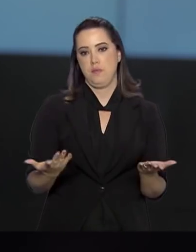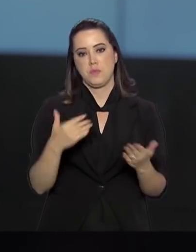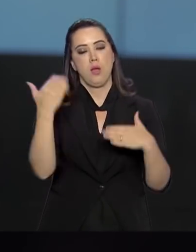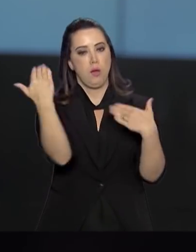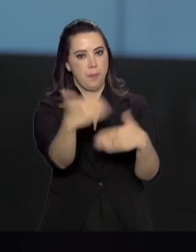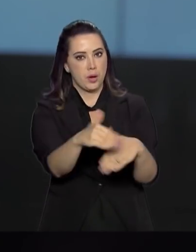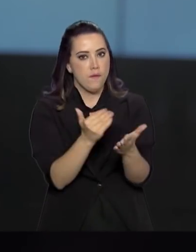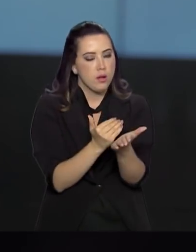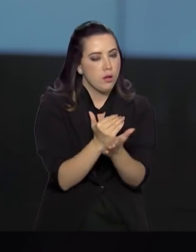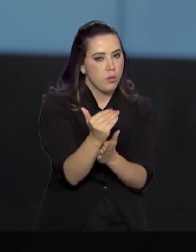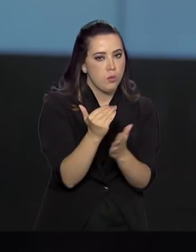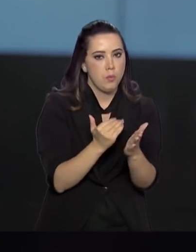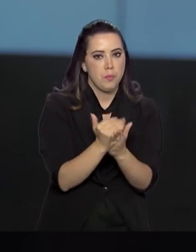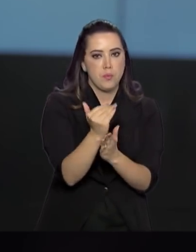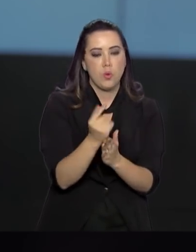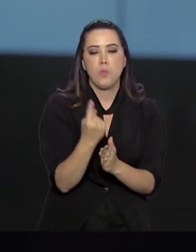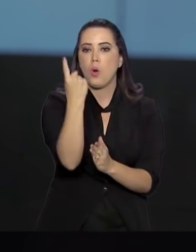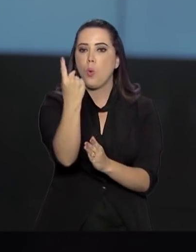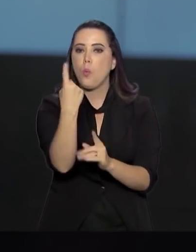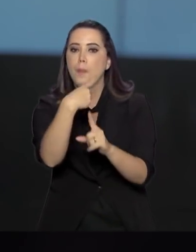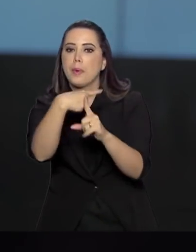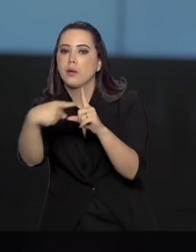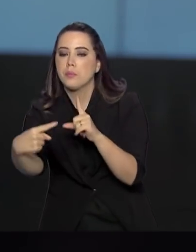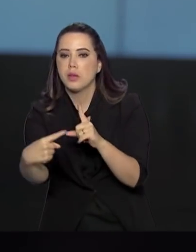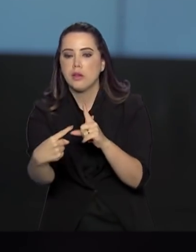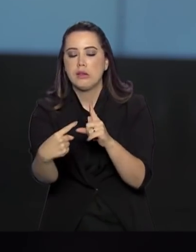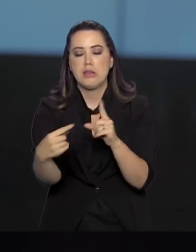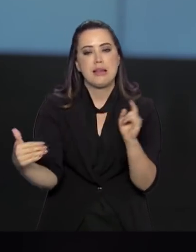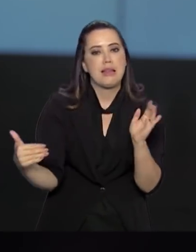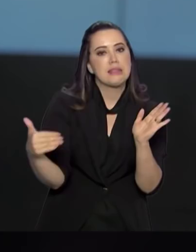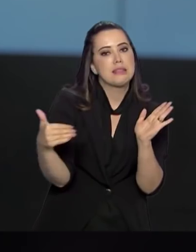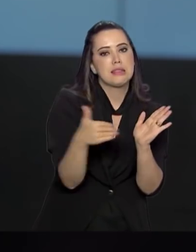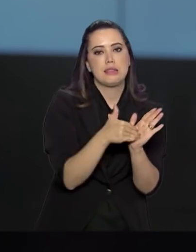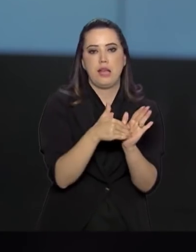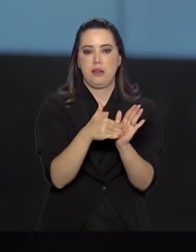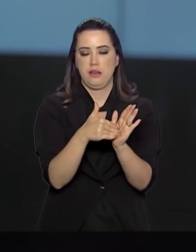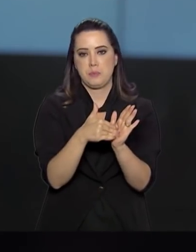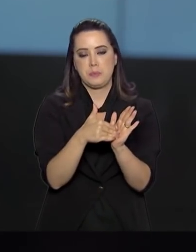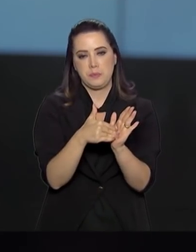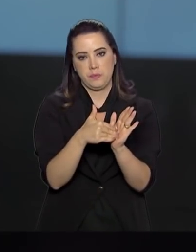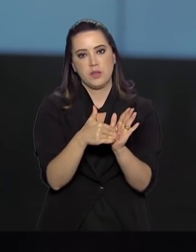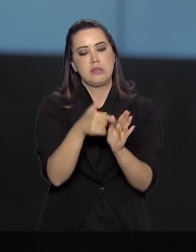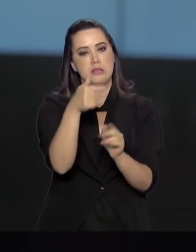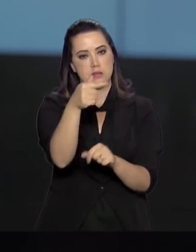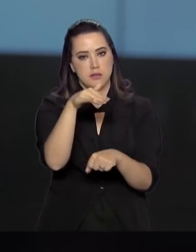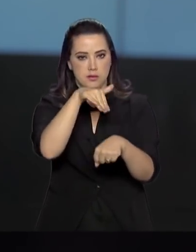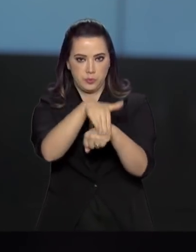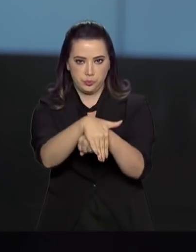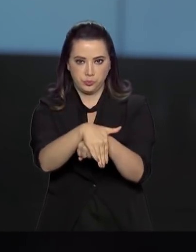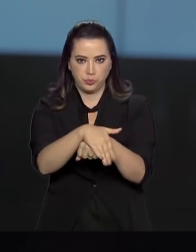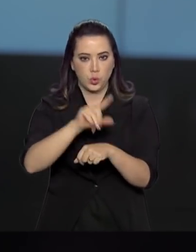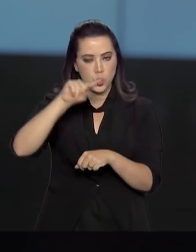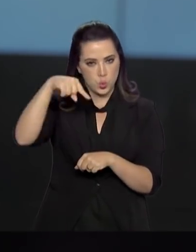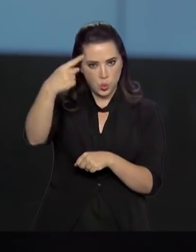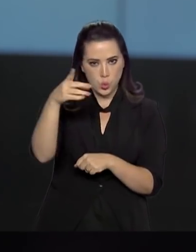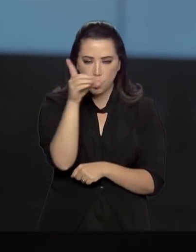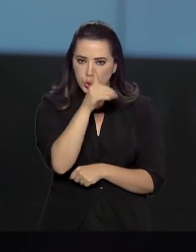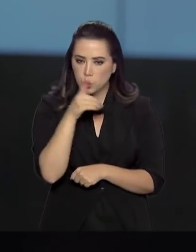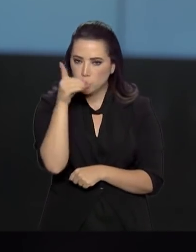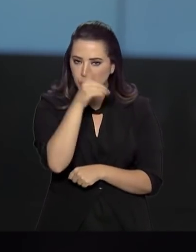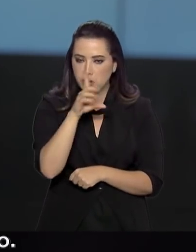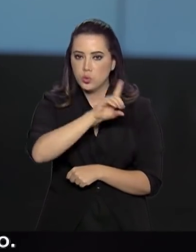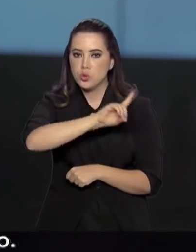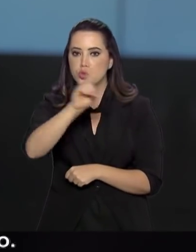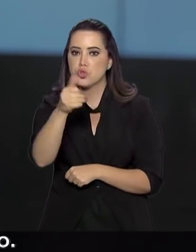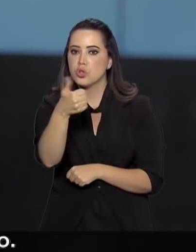começará às 13h30 e terminará às 19h. No outro domingo, dia 10,